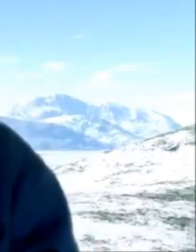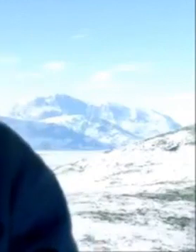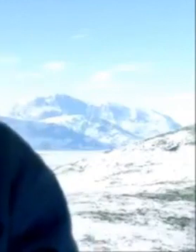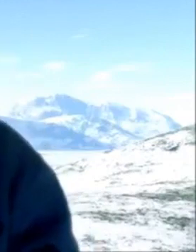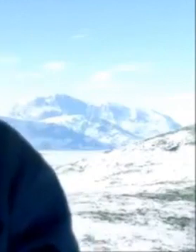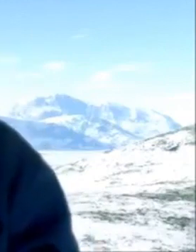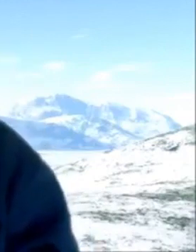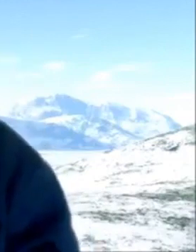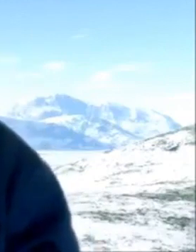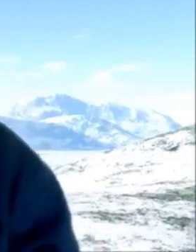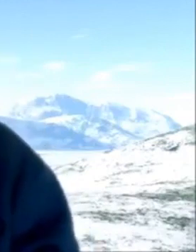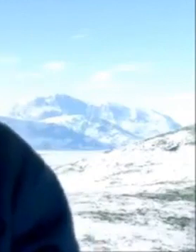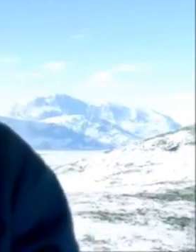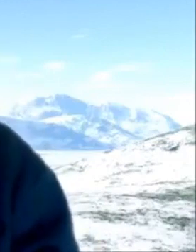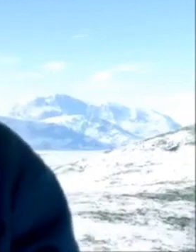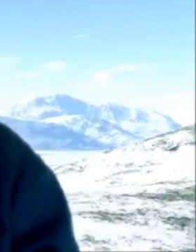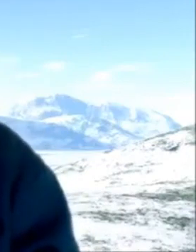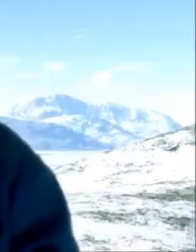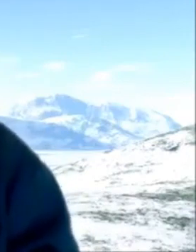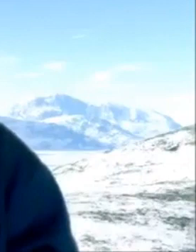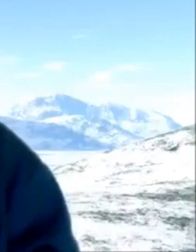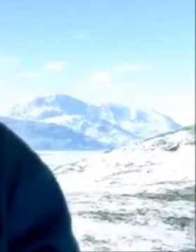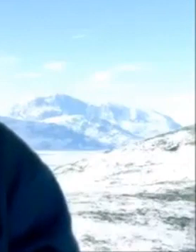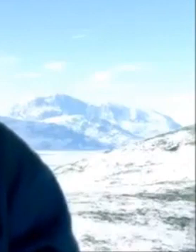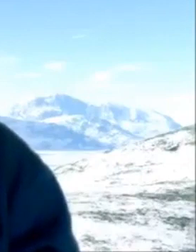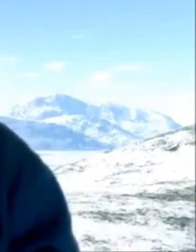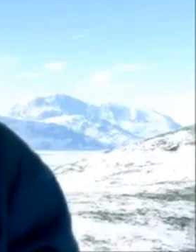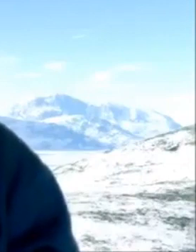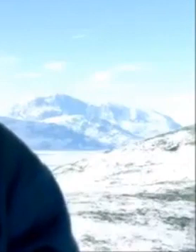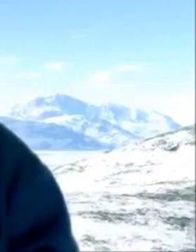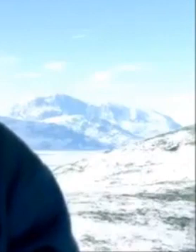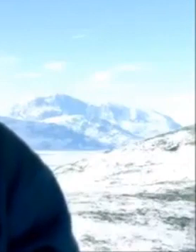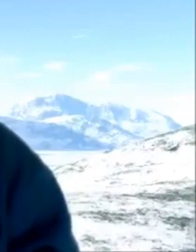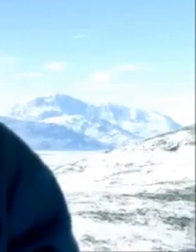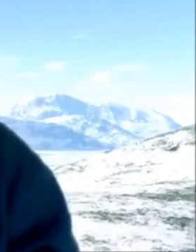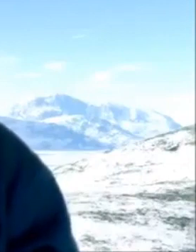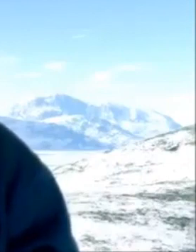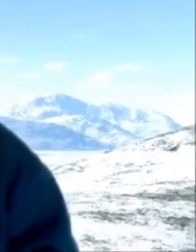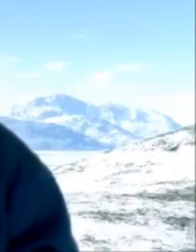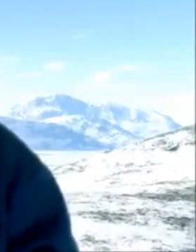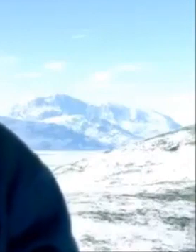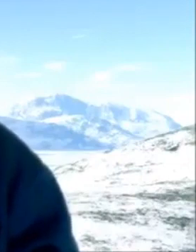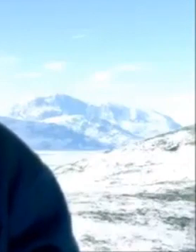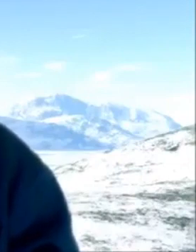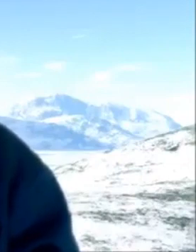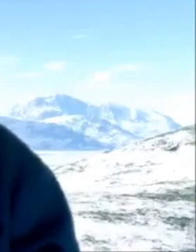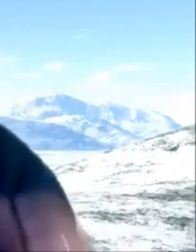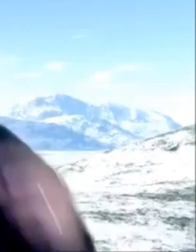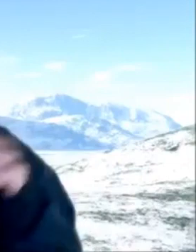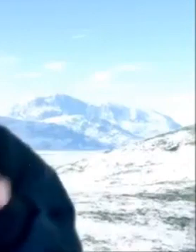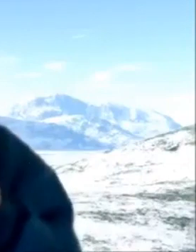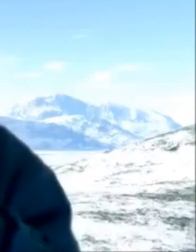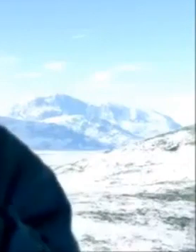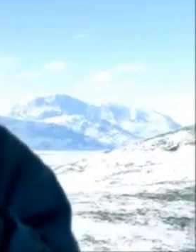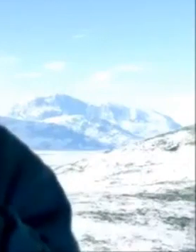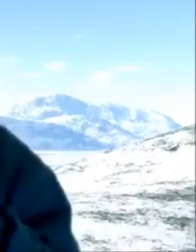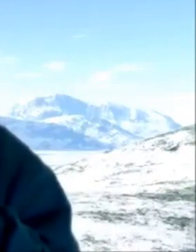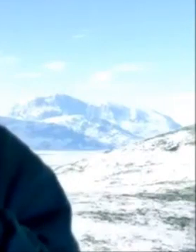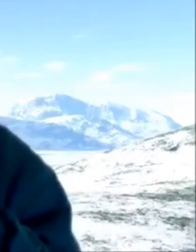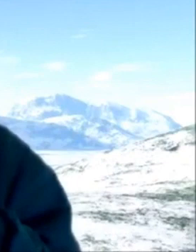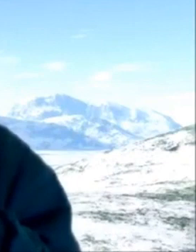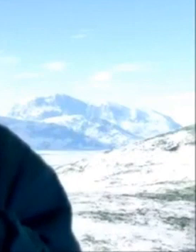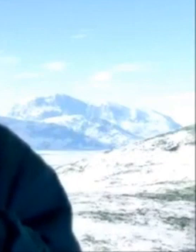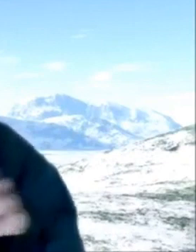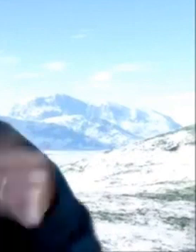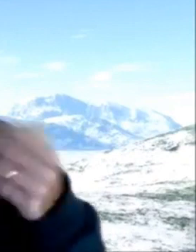meio da página letra 12 fonte arial isso você já sabe não precisa nem estar falando aqui né colocar